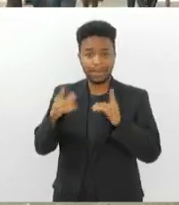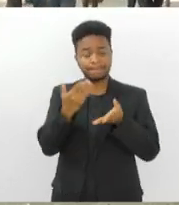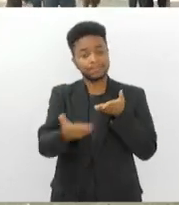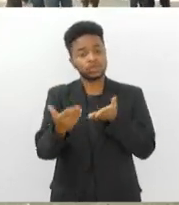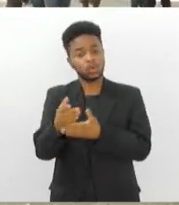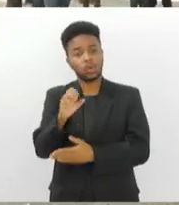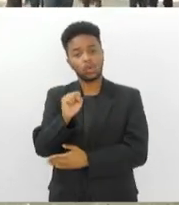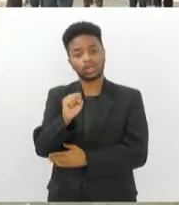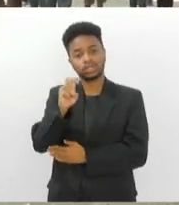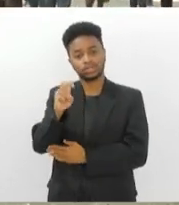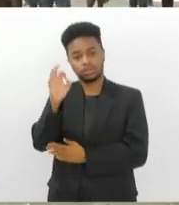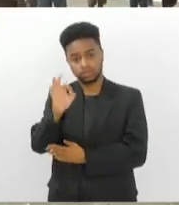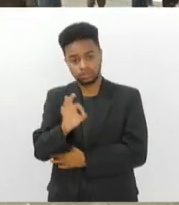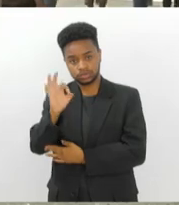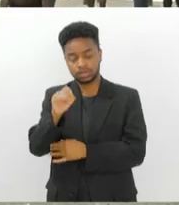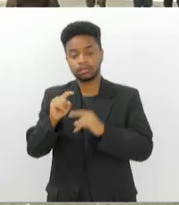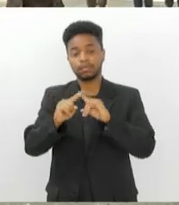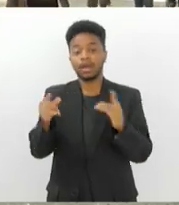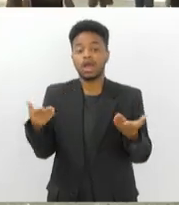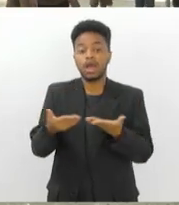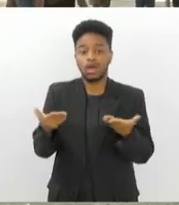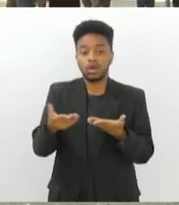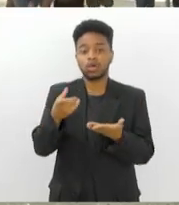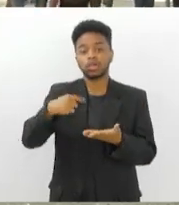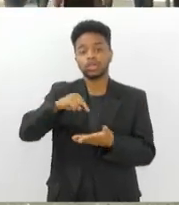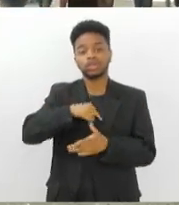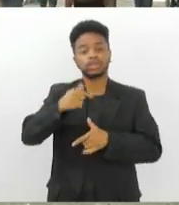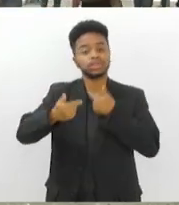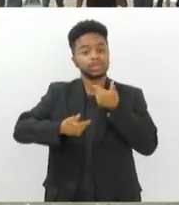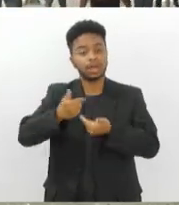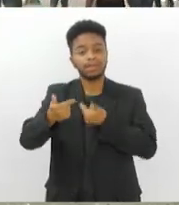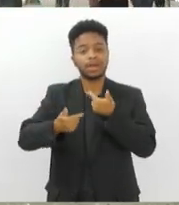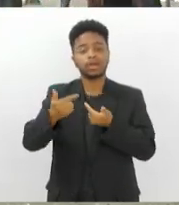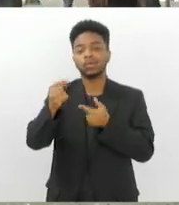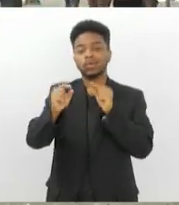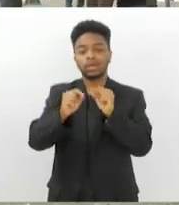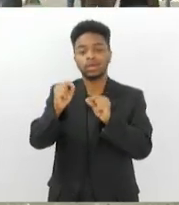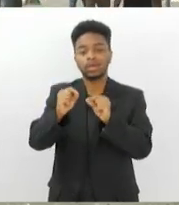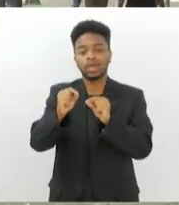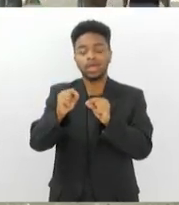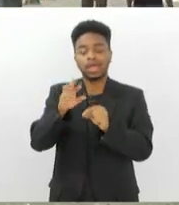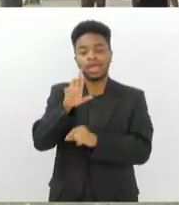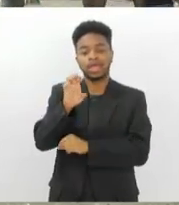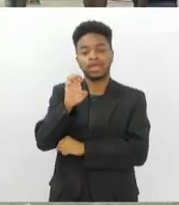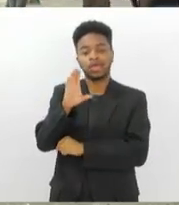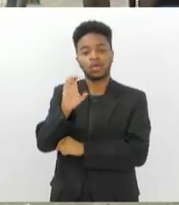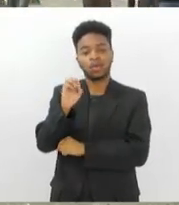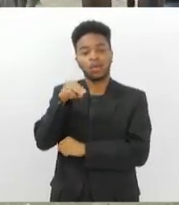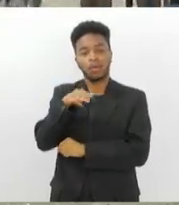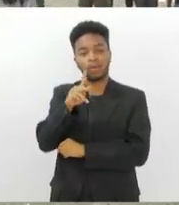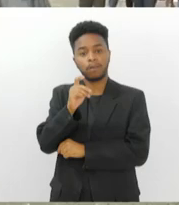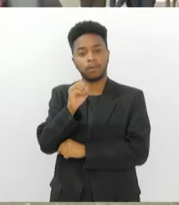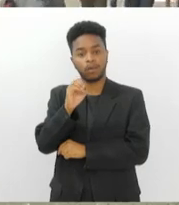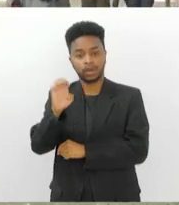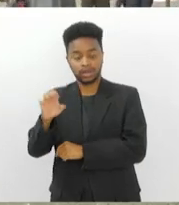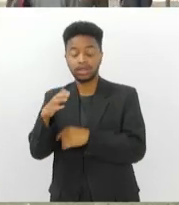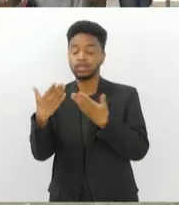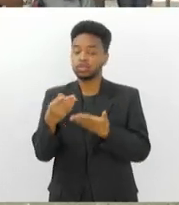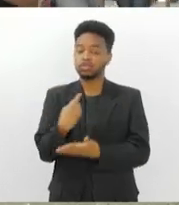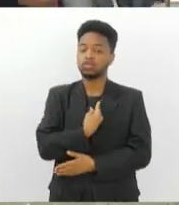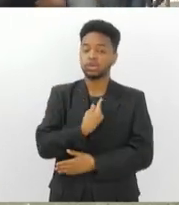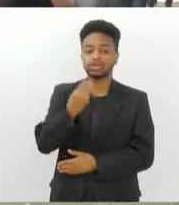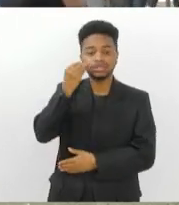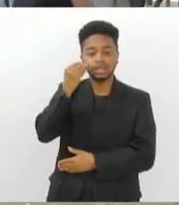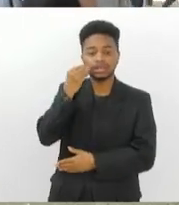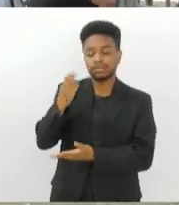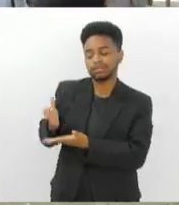perdemos. Mas estamos agora fazendo esse trabalho de uma campanha chamada Recompõe, que a gente procura, então, resgatar novos acertos